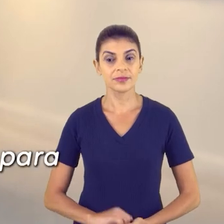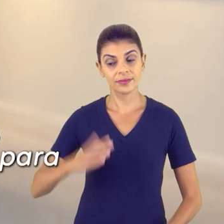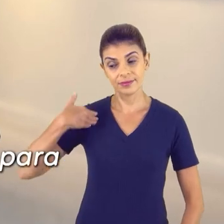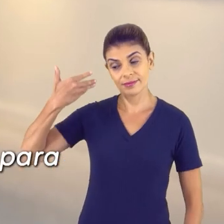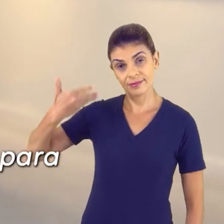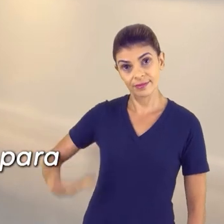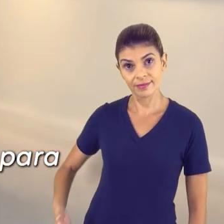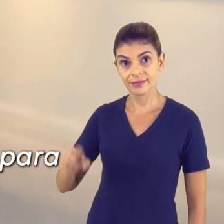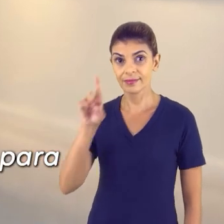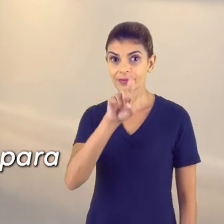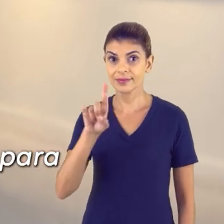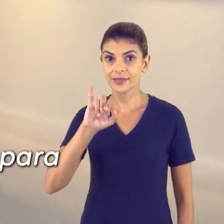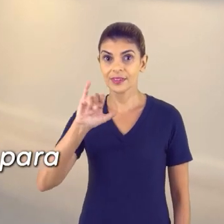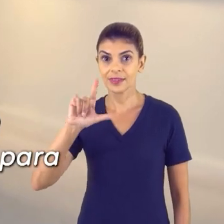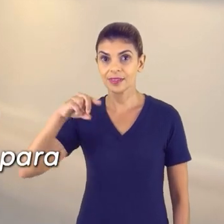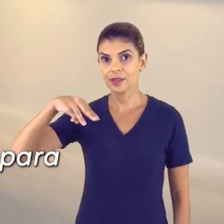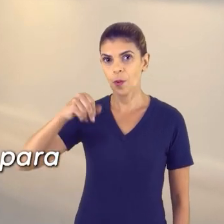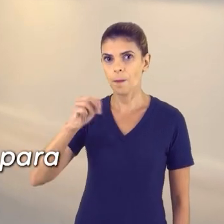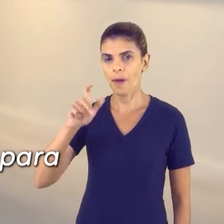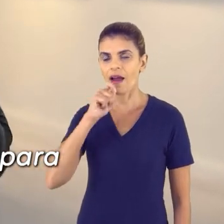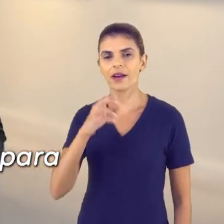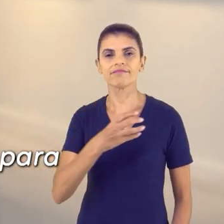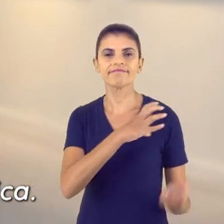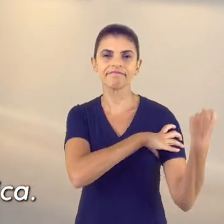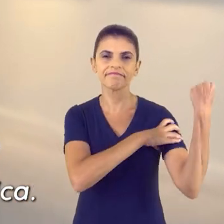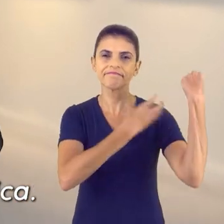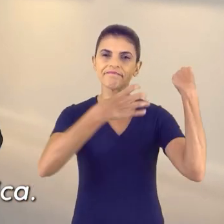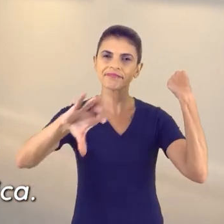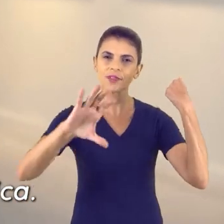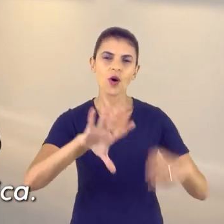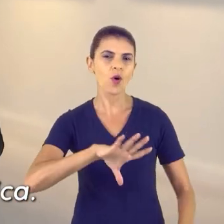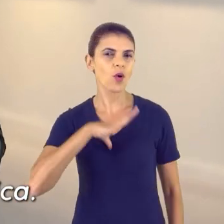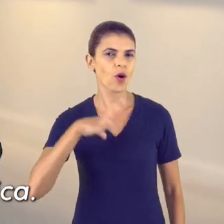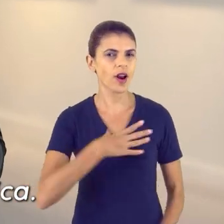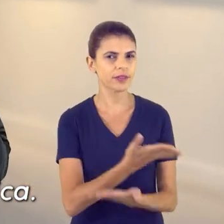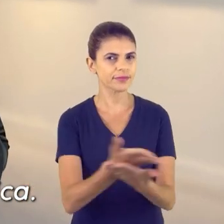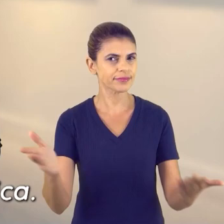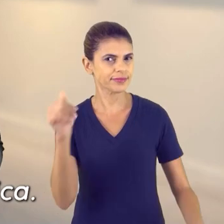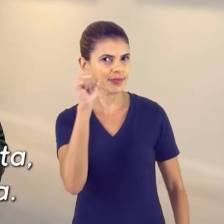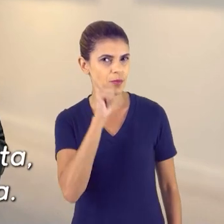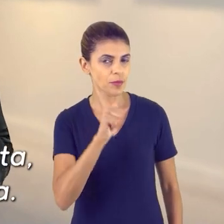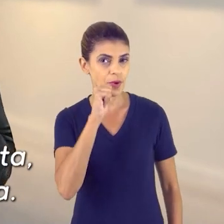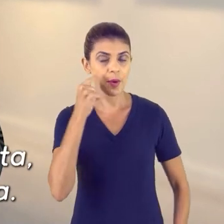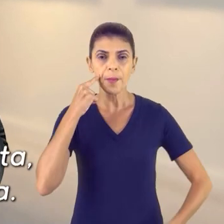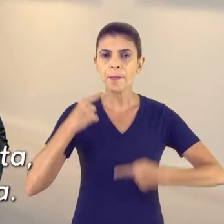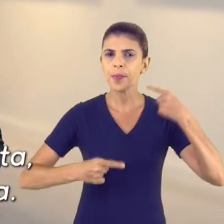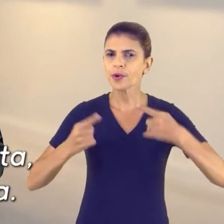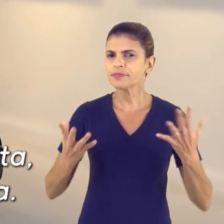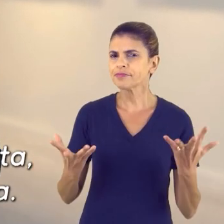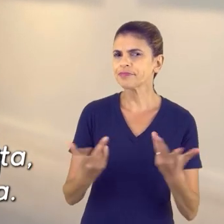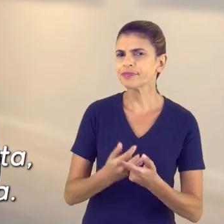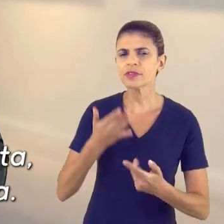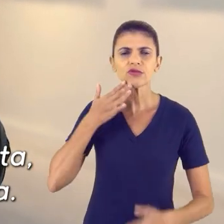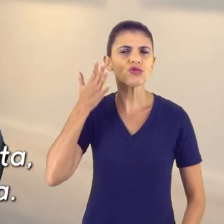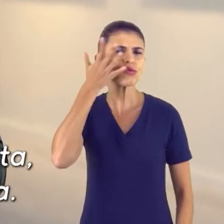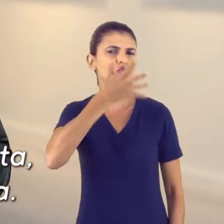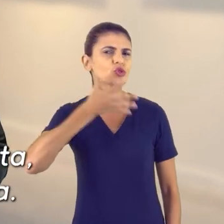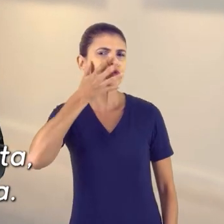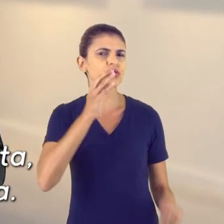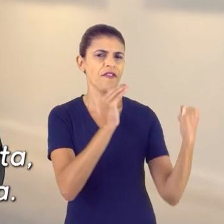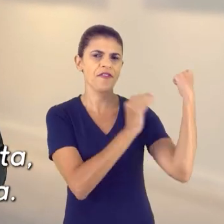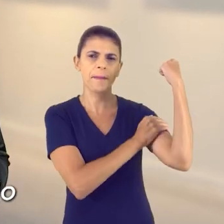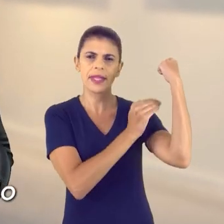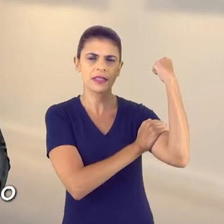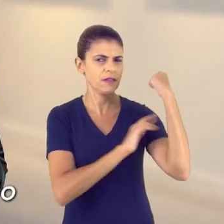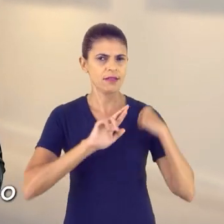Eu sou Zilmar e eu estou aqui para encorajar você, mulher, a fazer parte da boa política. Não é um discurso feminista, é uma causa